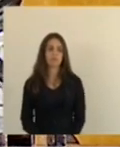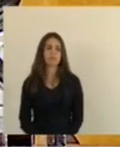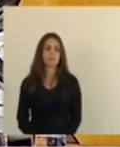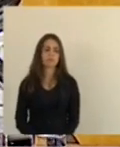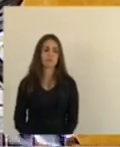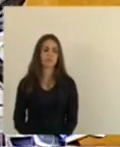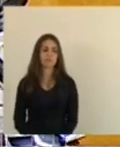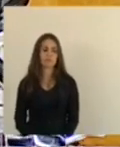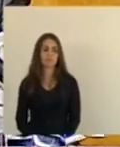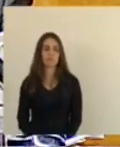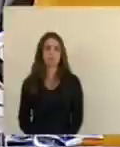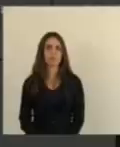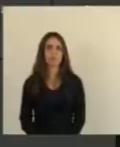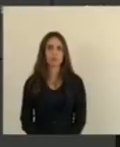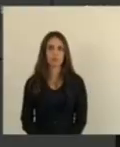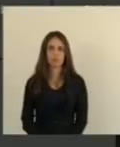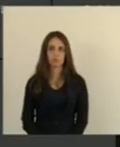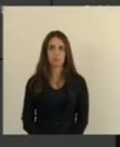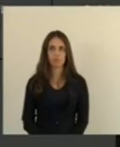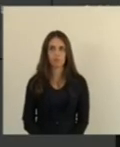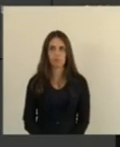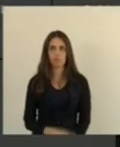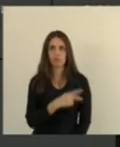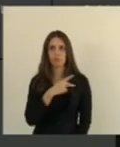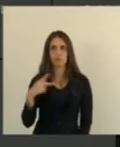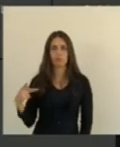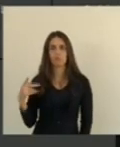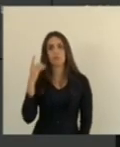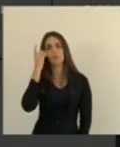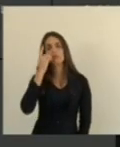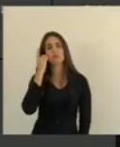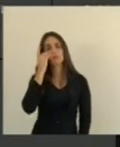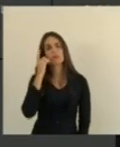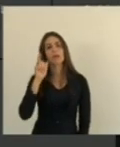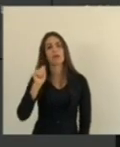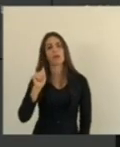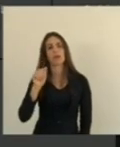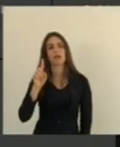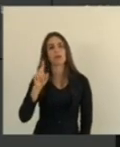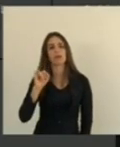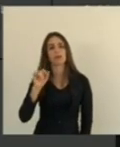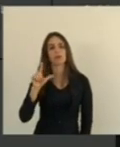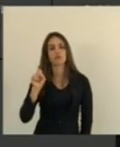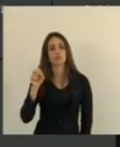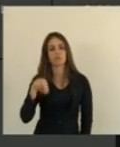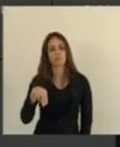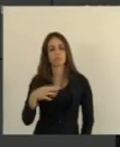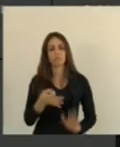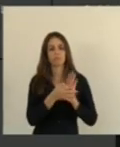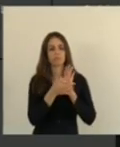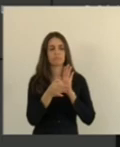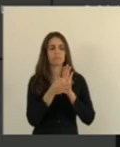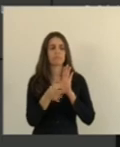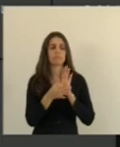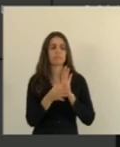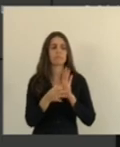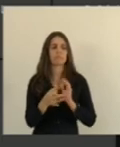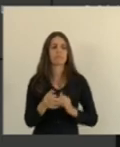presidente deputado Adilson Espíndola passo a relatar a presente matéria